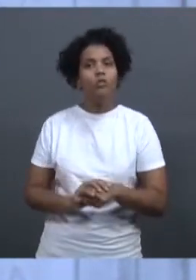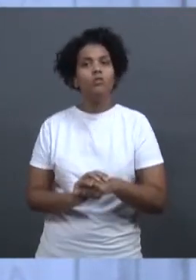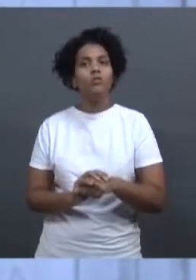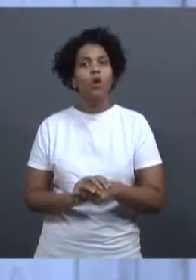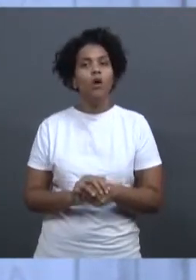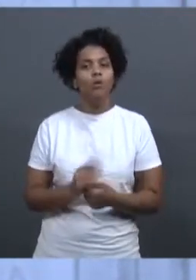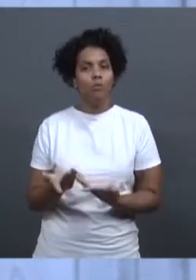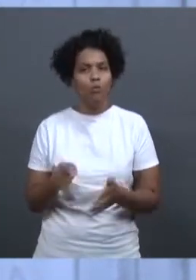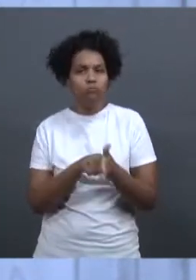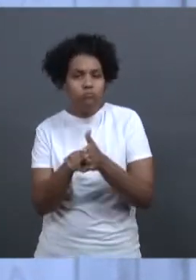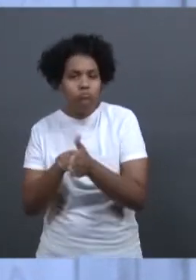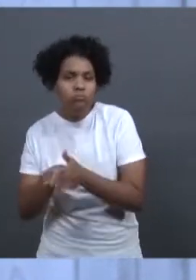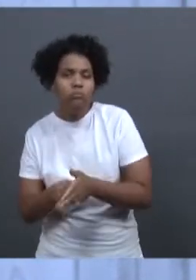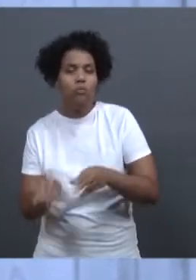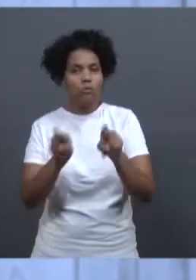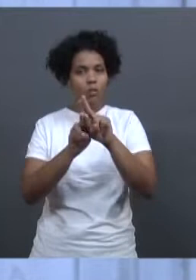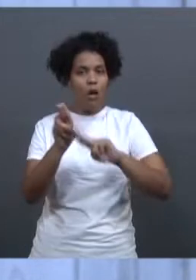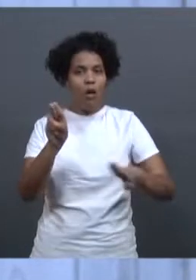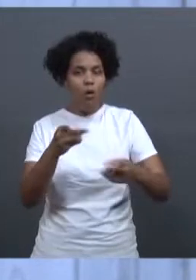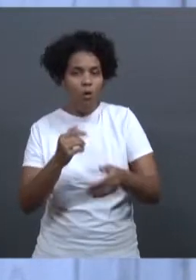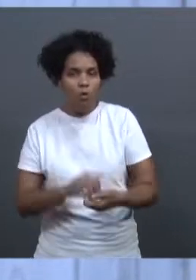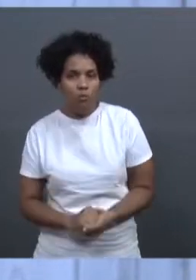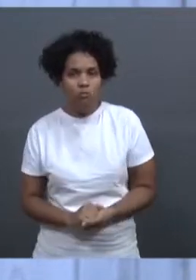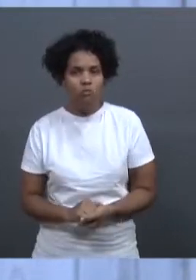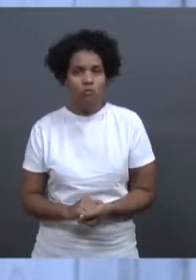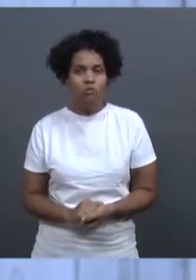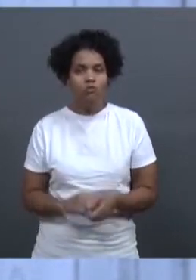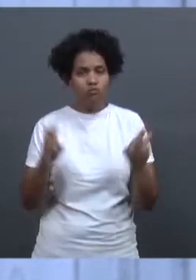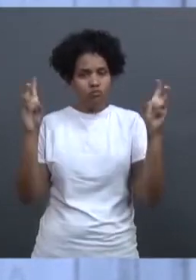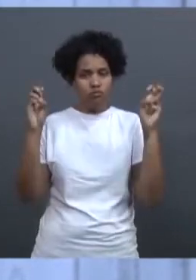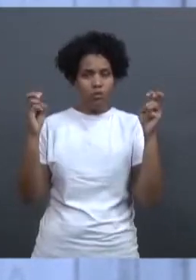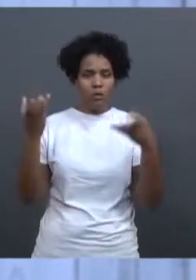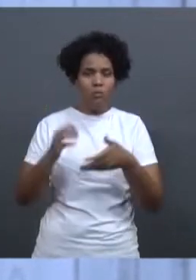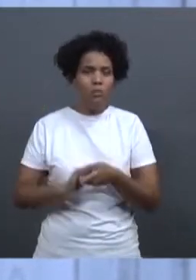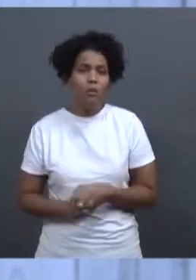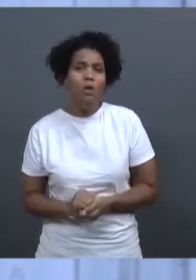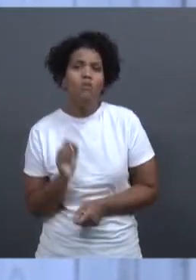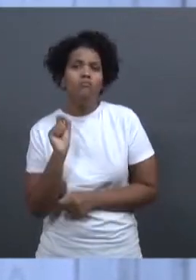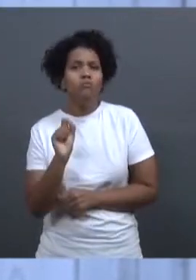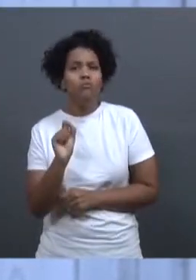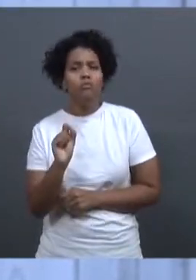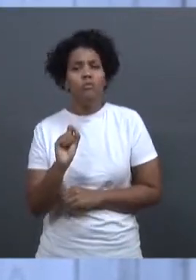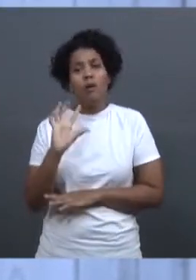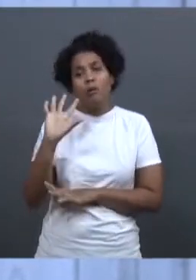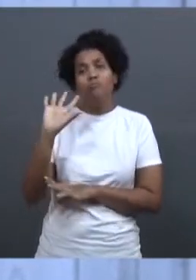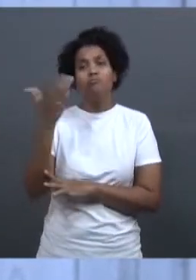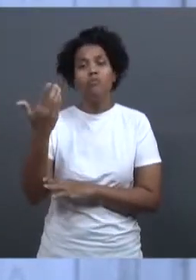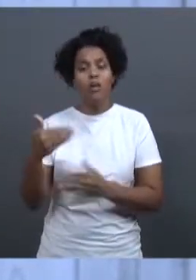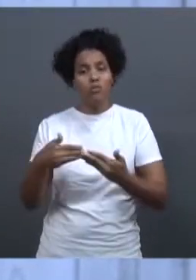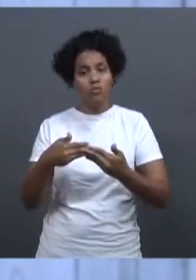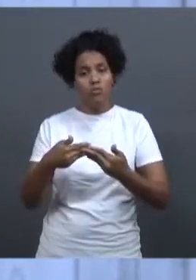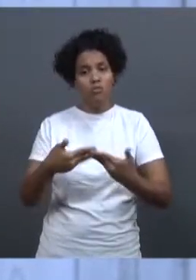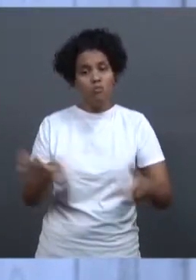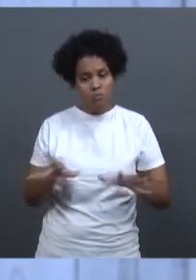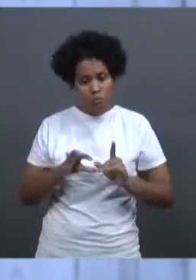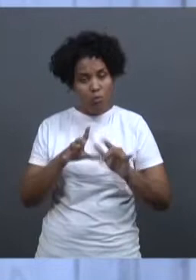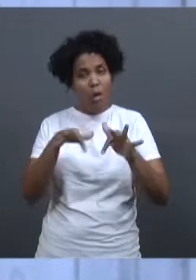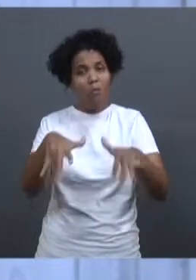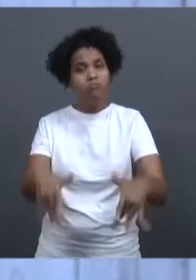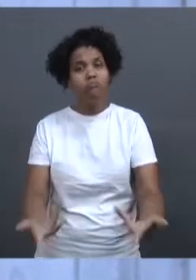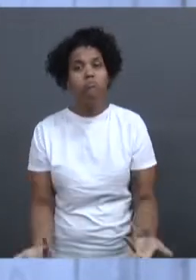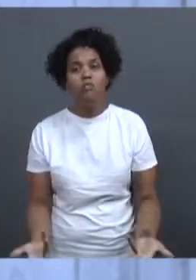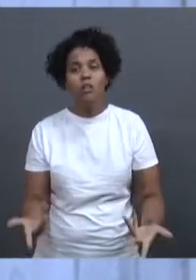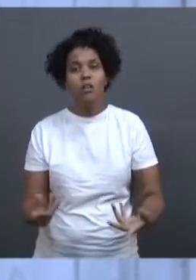mineradora Samarco. Afinal, o que pode levar ao rompimento e como deve ser o acompanhamento